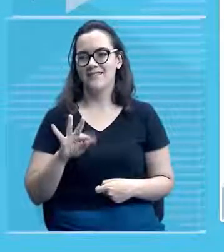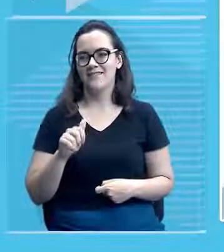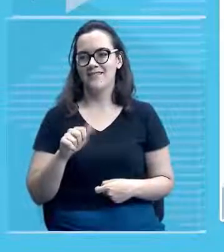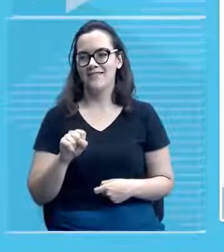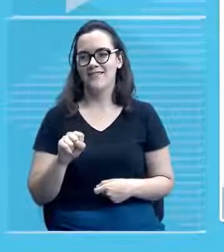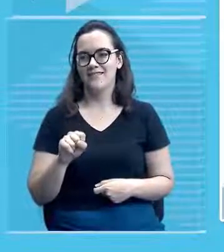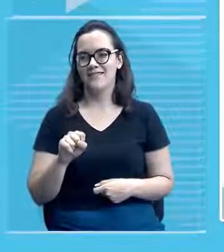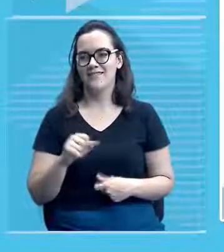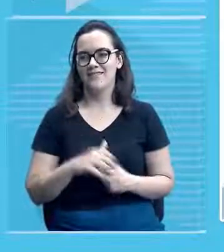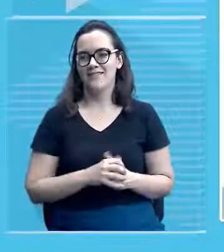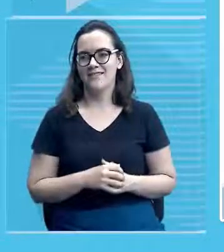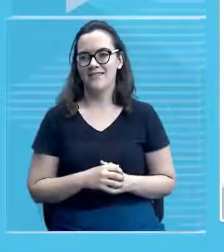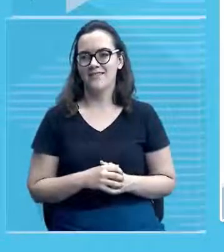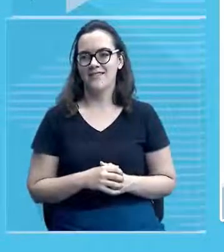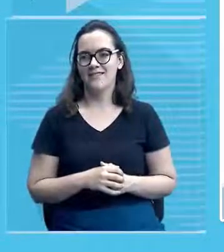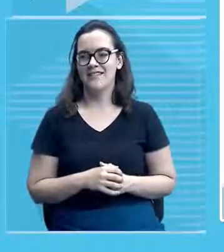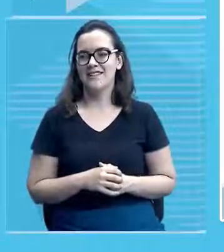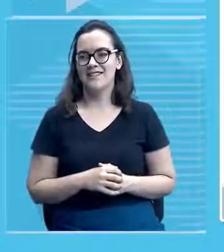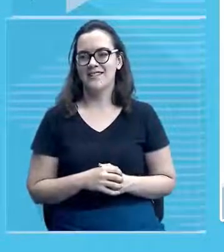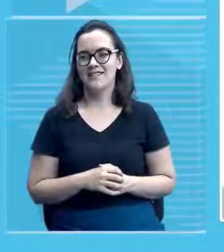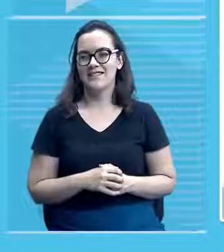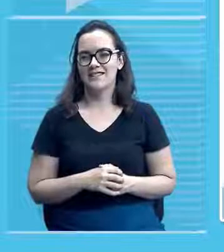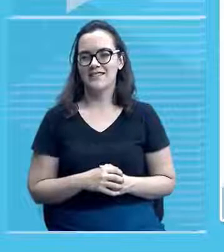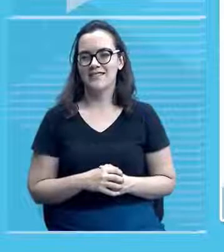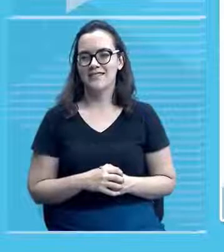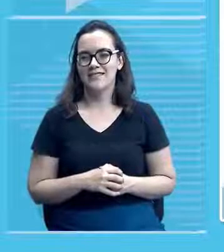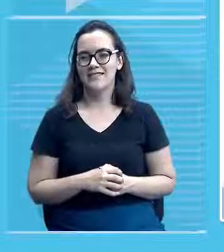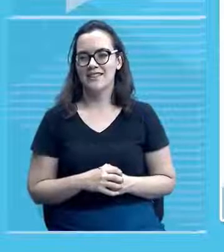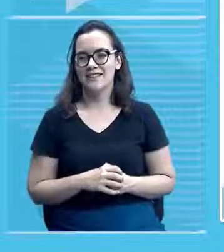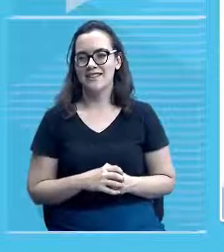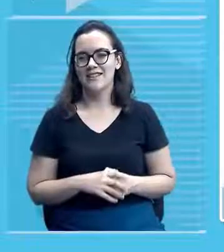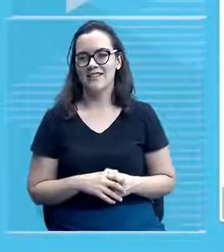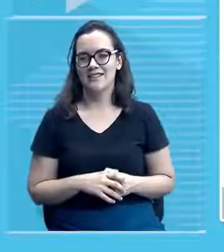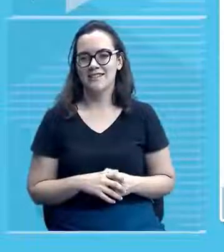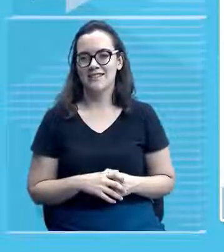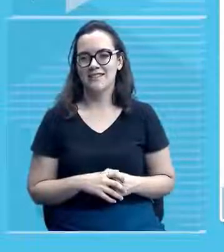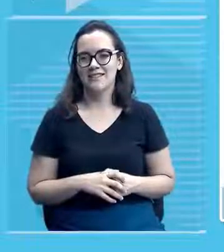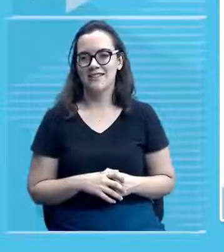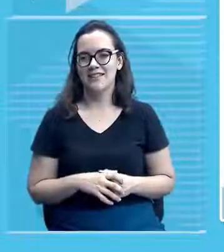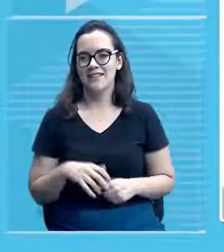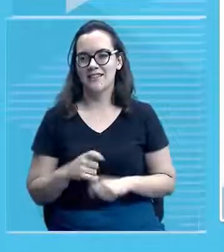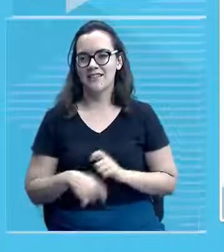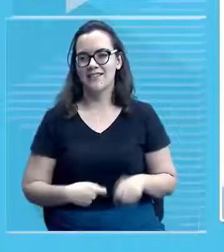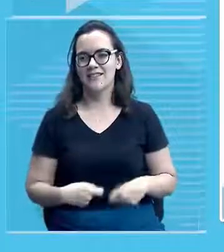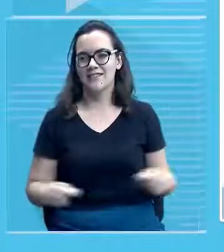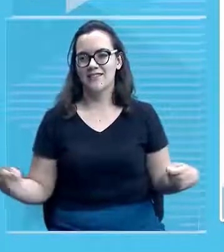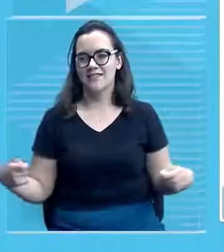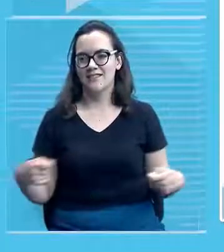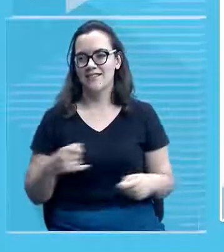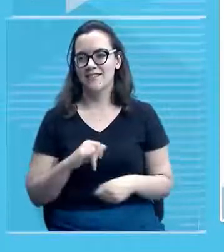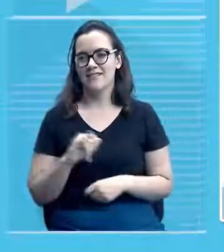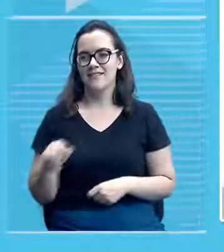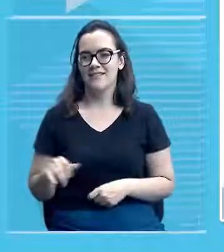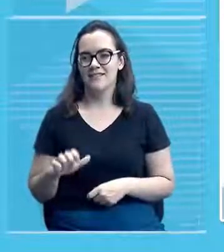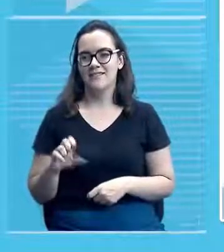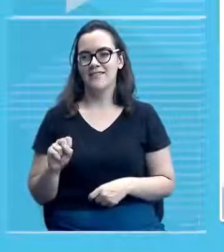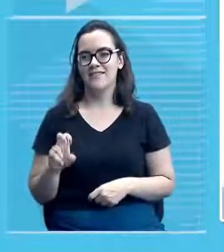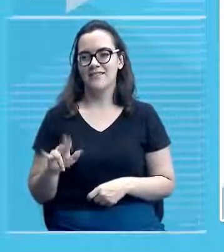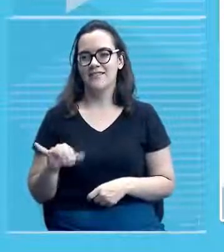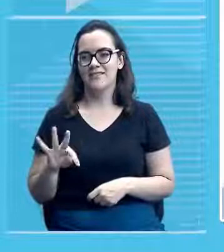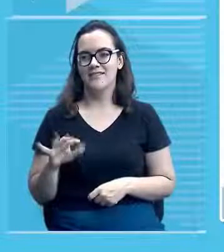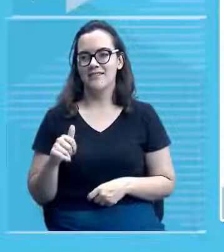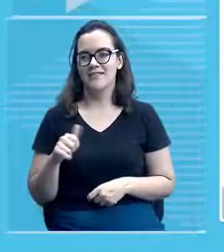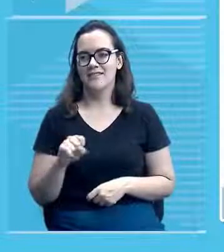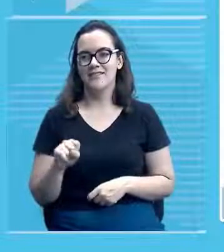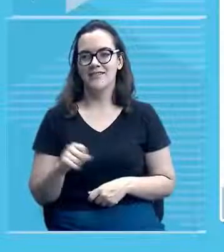edificações vão apresentar, ou melhor, vão ter características tais como